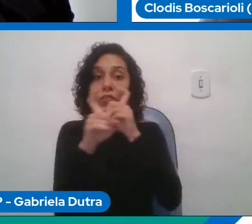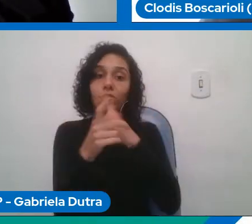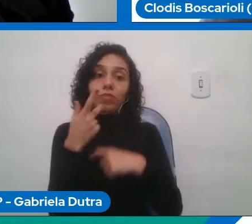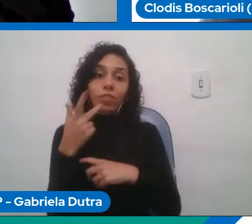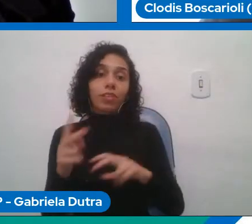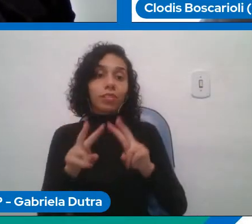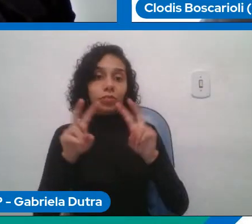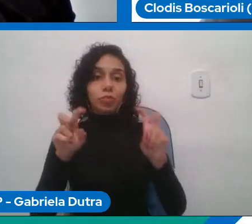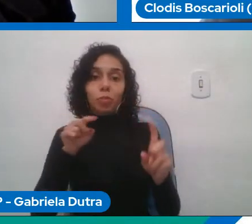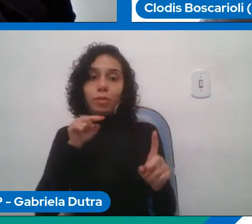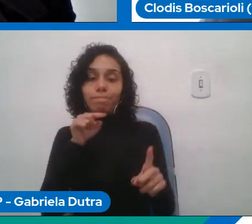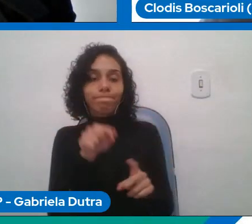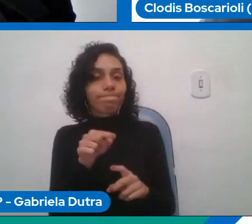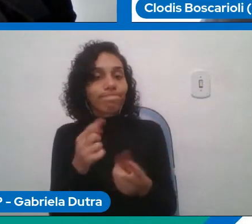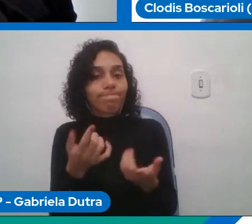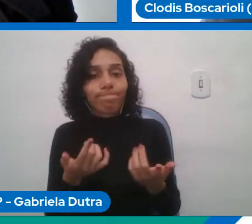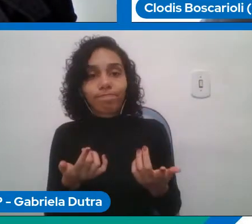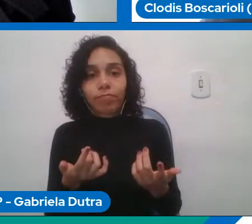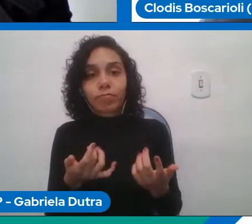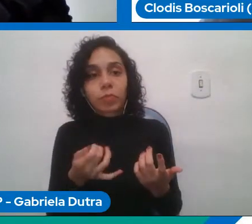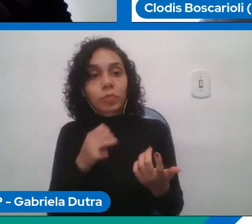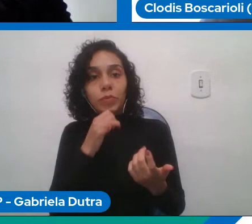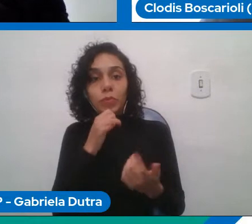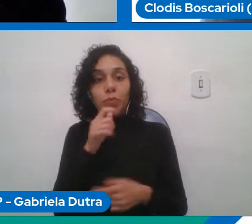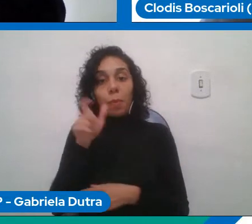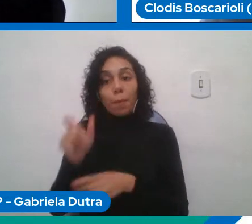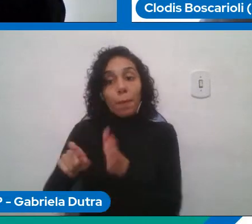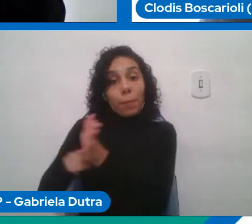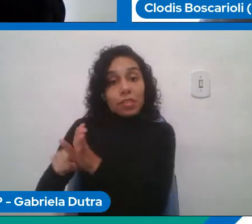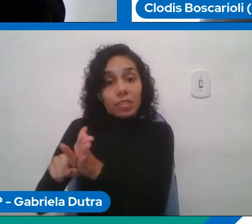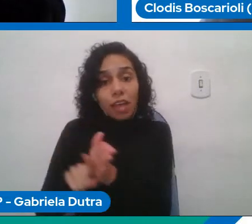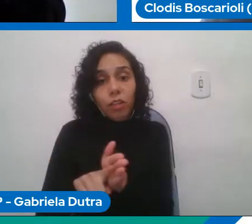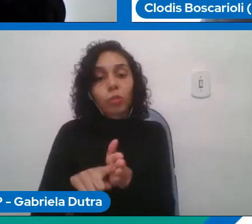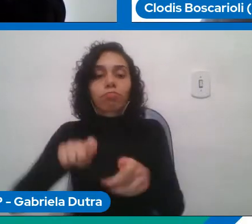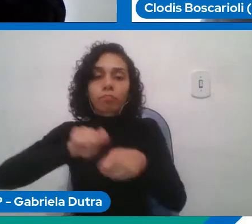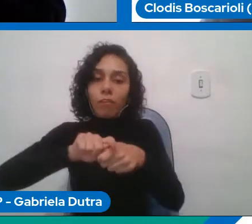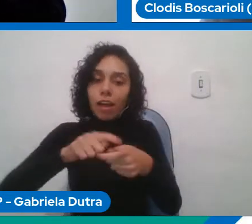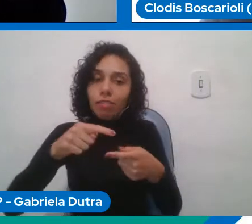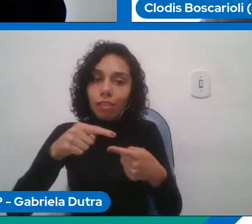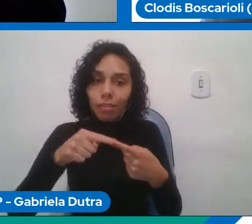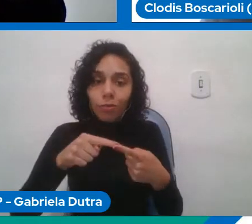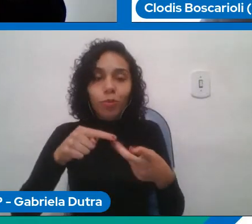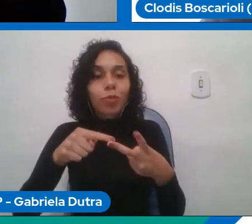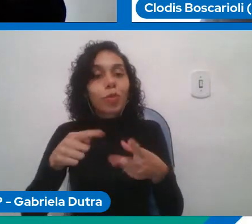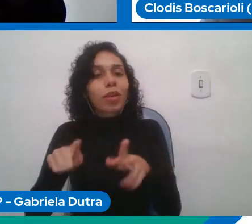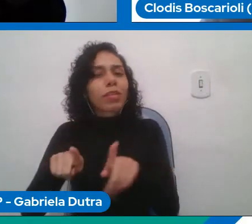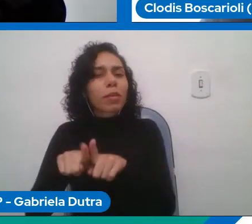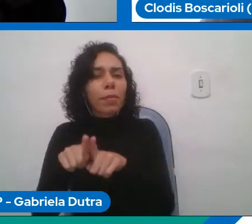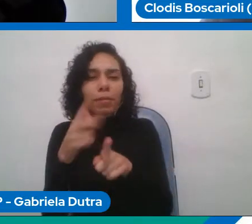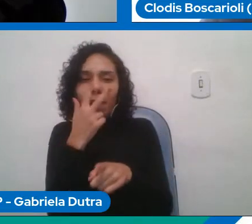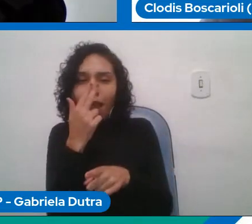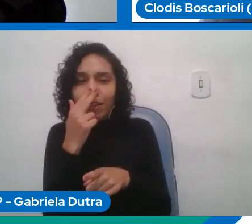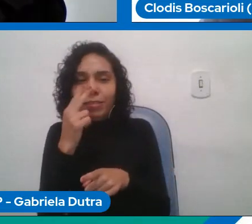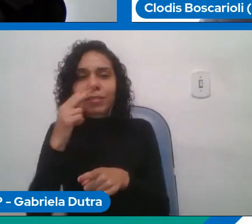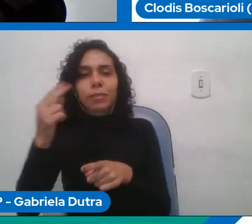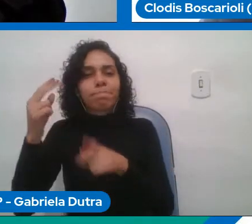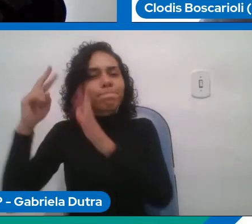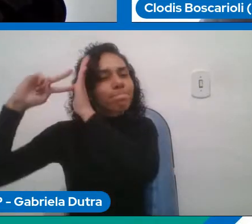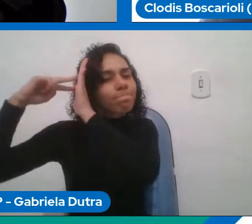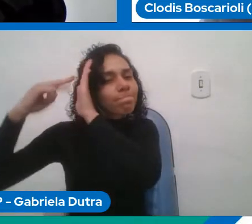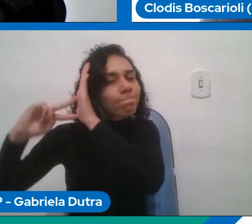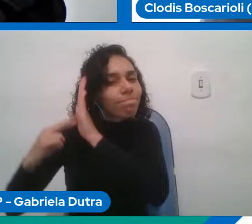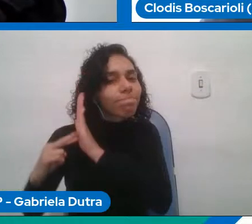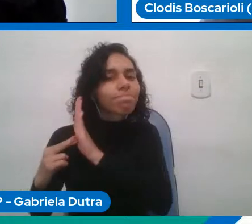o pesquisador fazendo interpretando e algo ele vai poder lidar com alguma parte de tudo que ele está fazendo de um modo mais